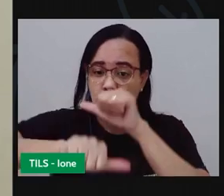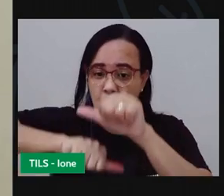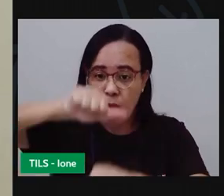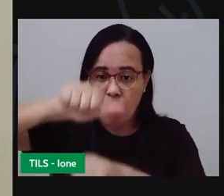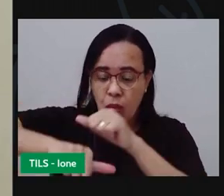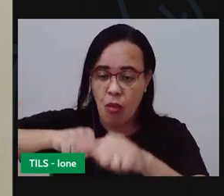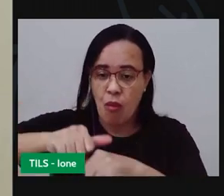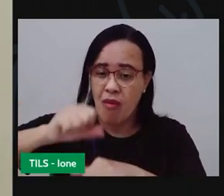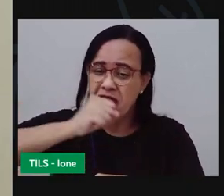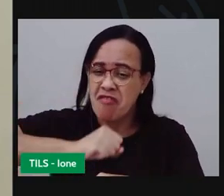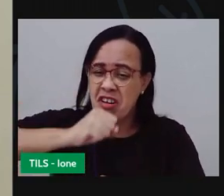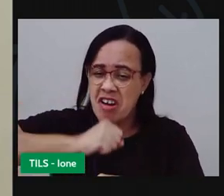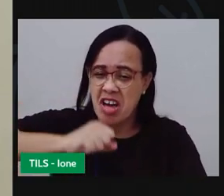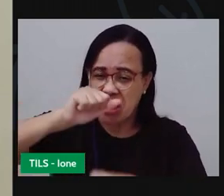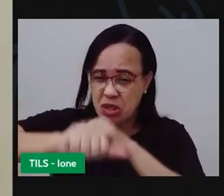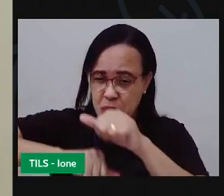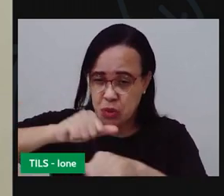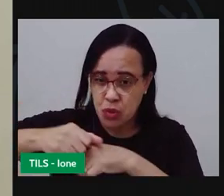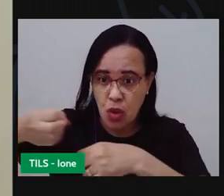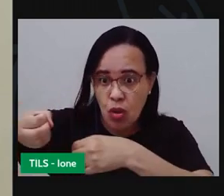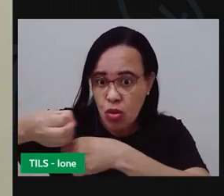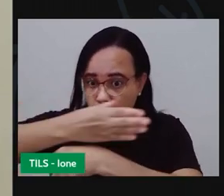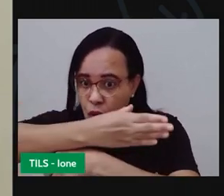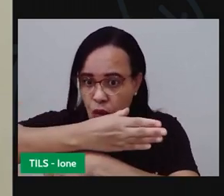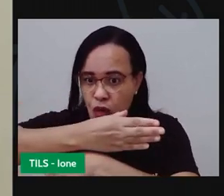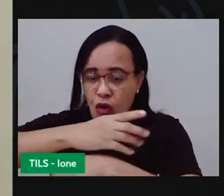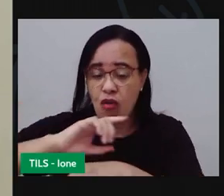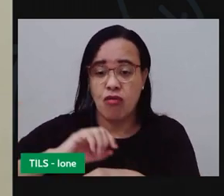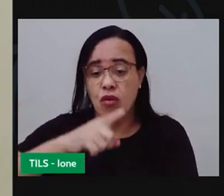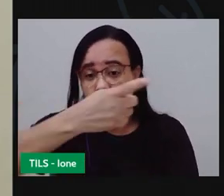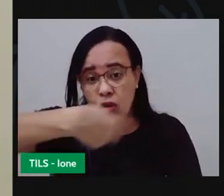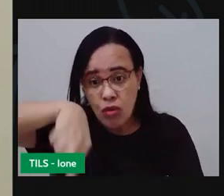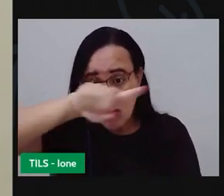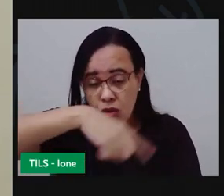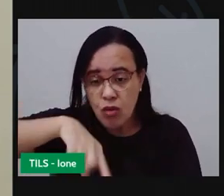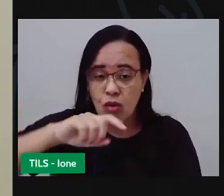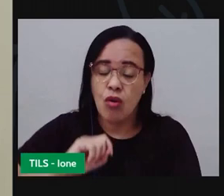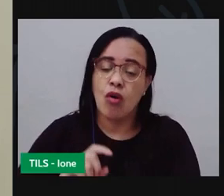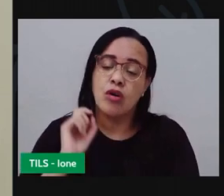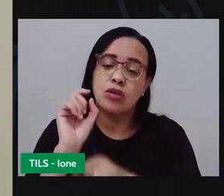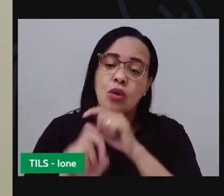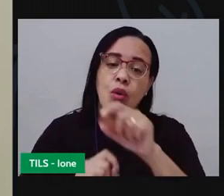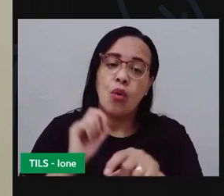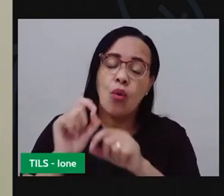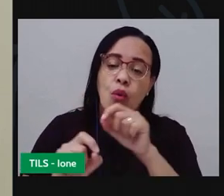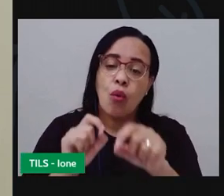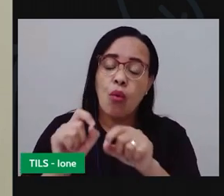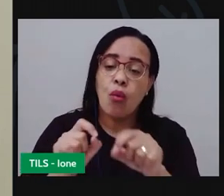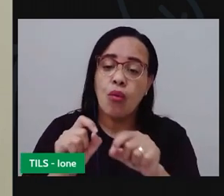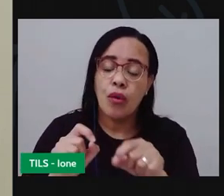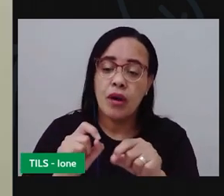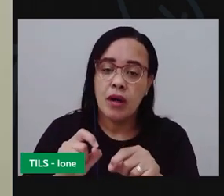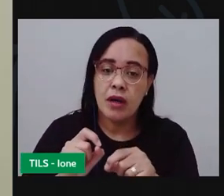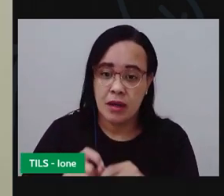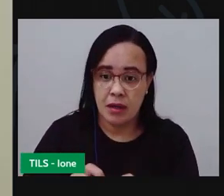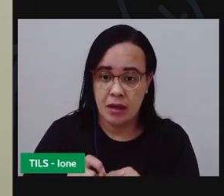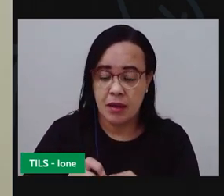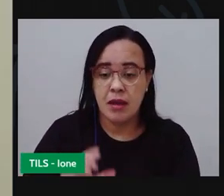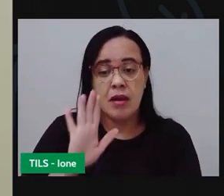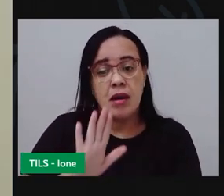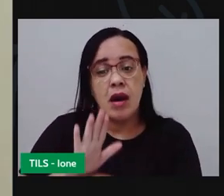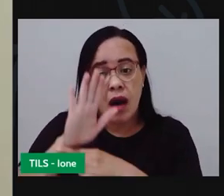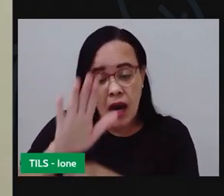partir do plástico. A gente deixa de extrair uma quantidade muito grande de petróleo que é a matéria